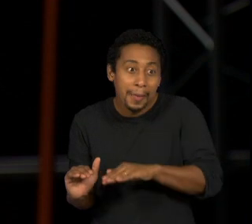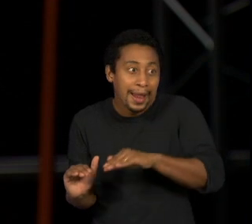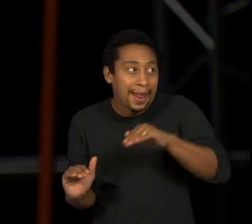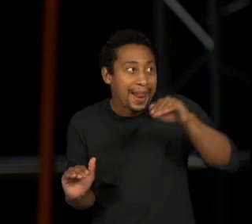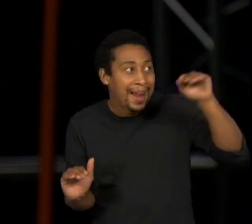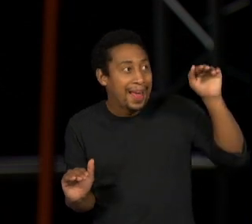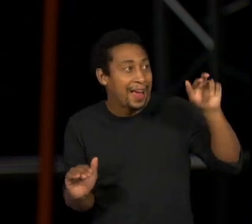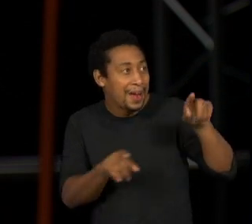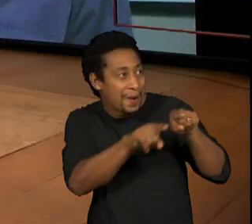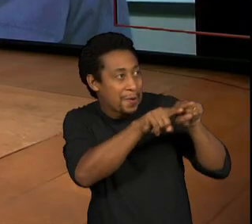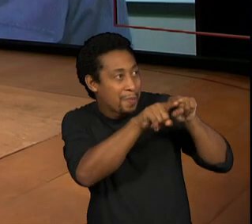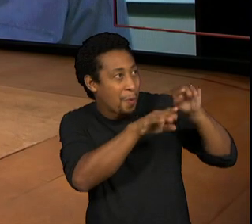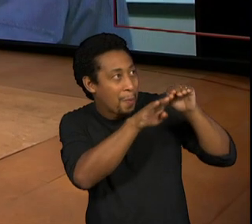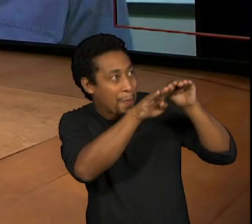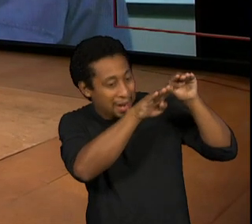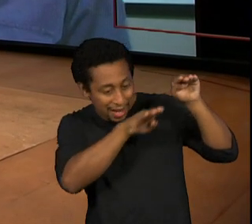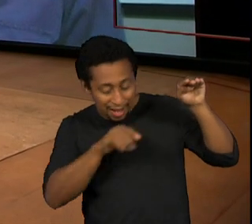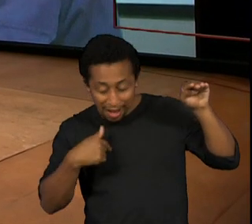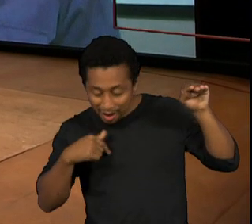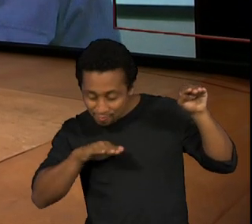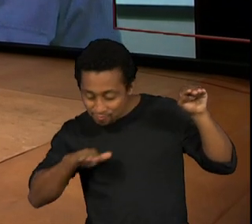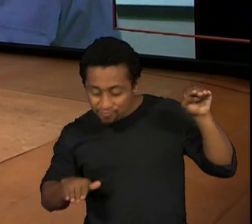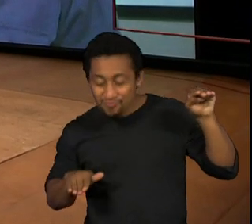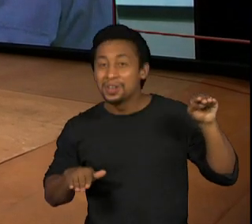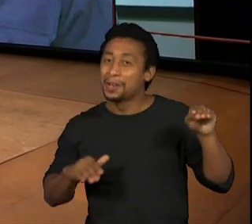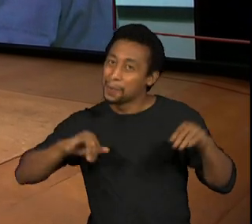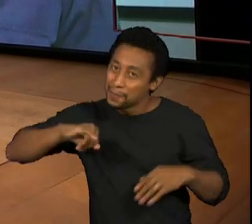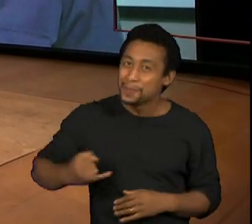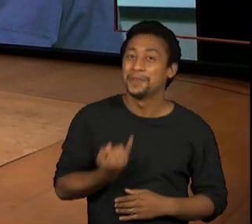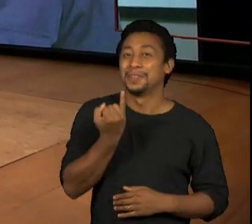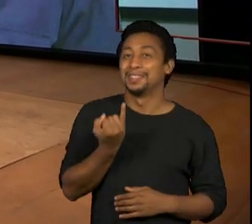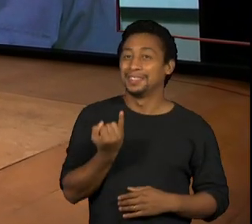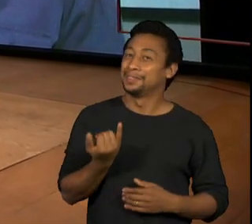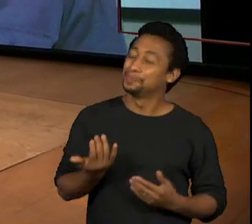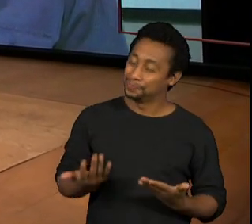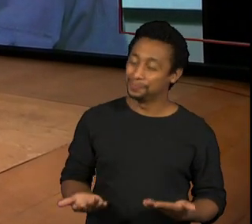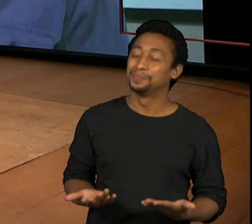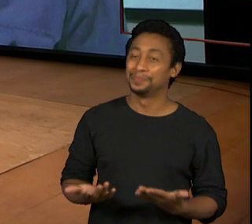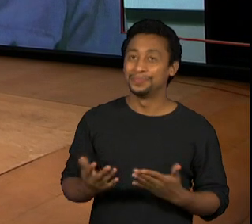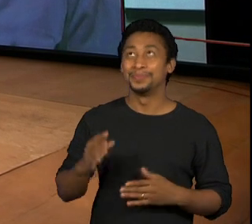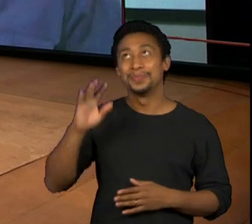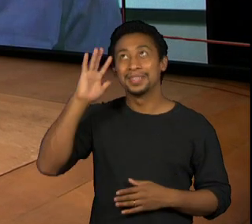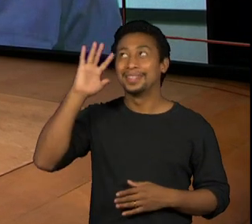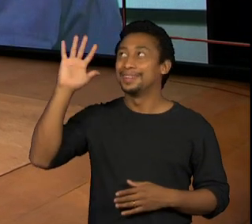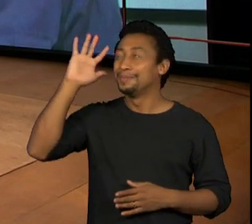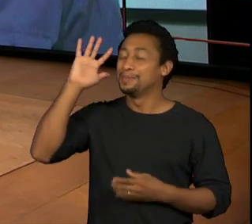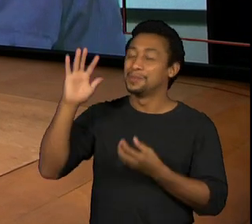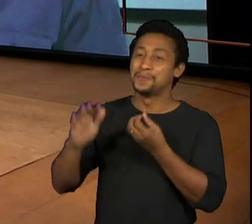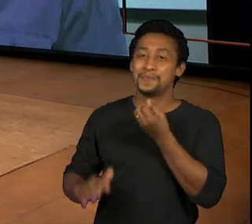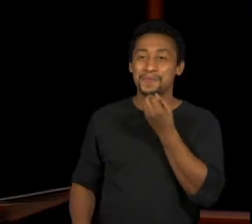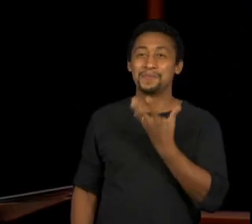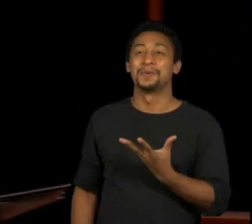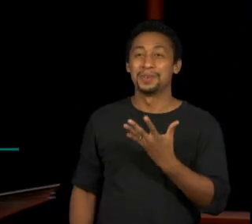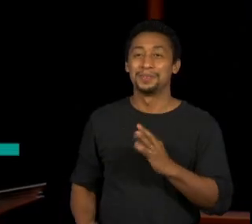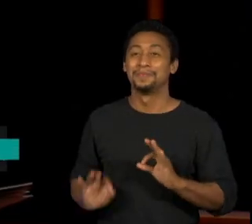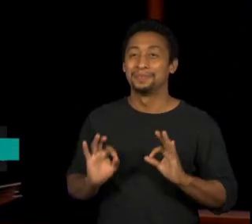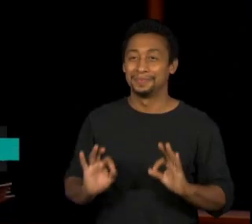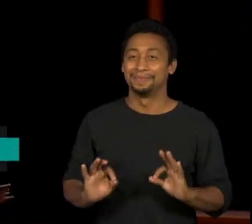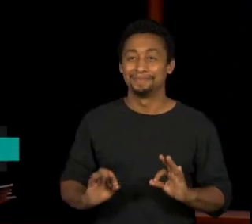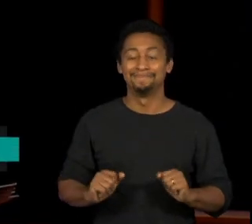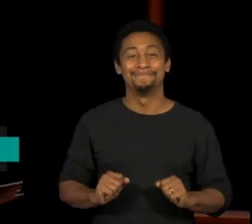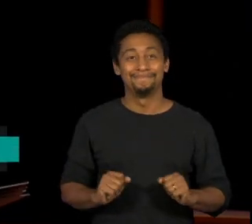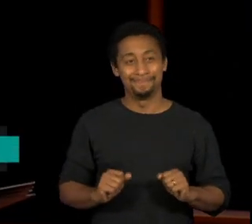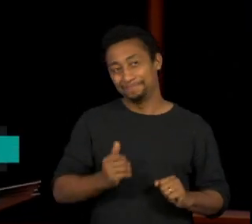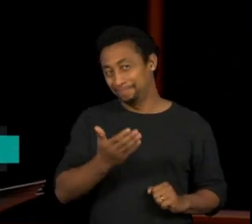antecipadamente tudo o que os meus irmãos maiores viviam. Foi muito, são lembranças muito boas daí, muito boas mesmo. Agora, Celso,